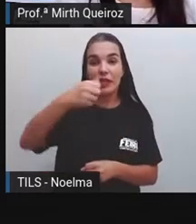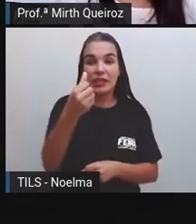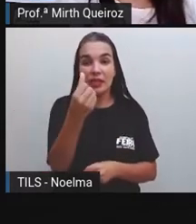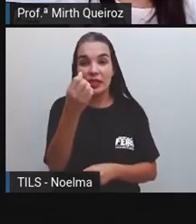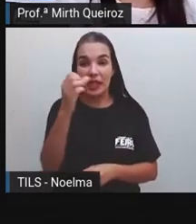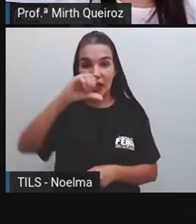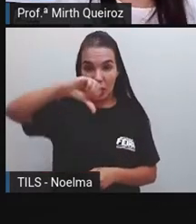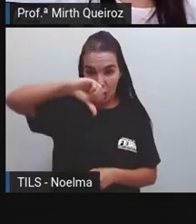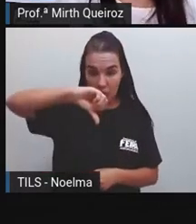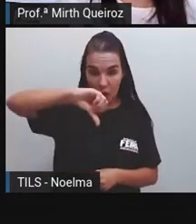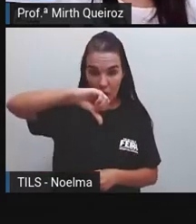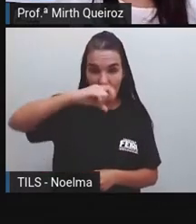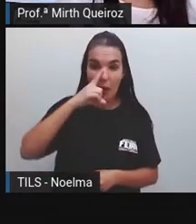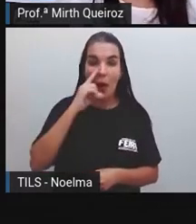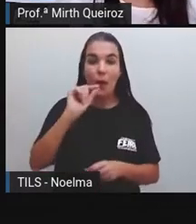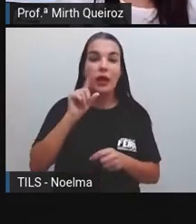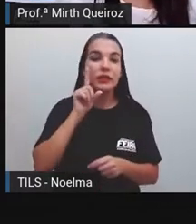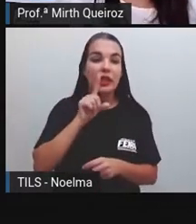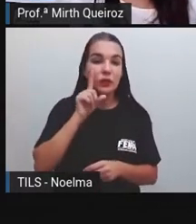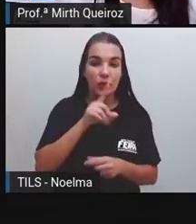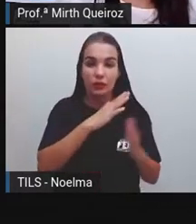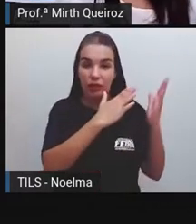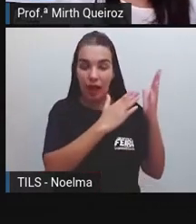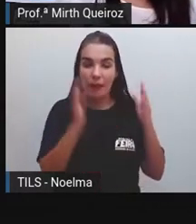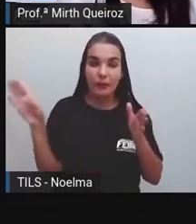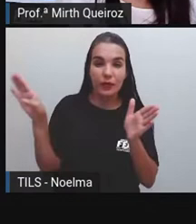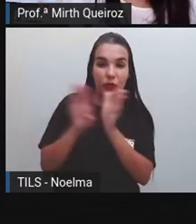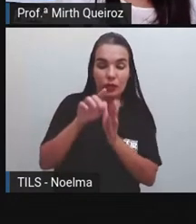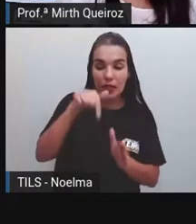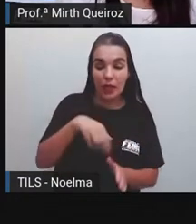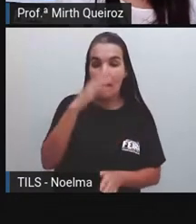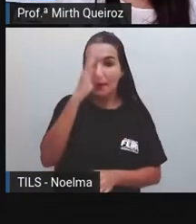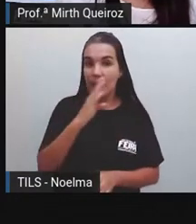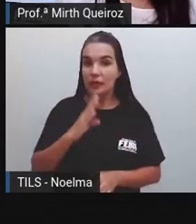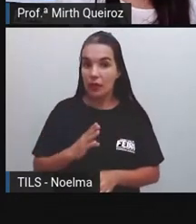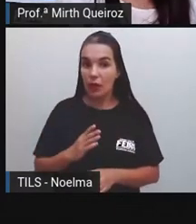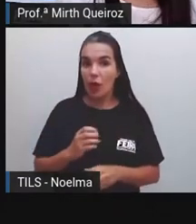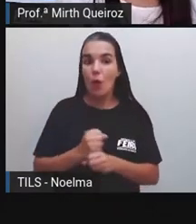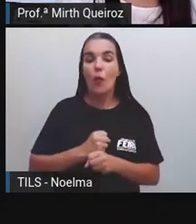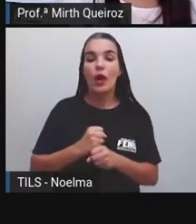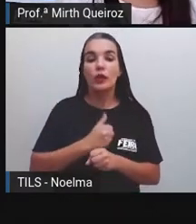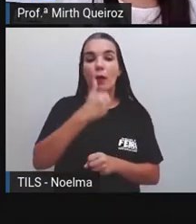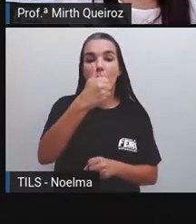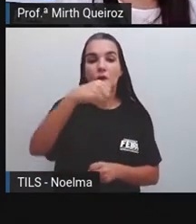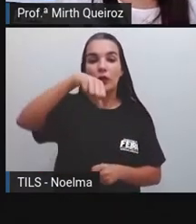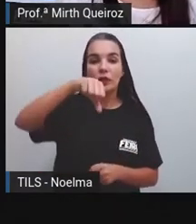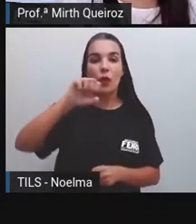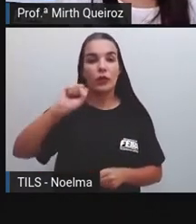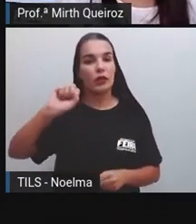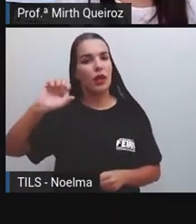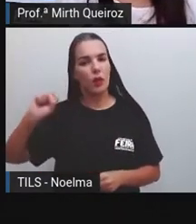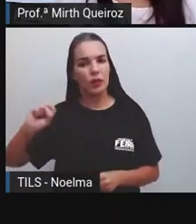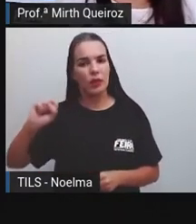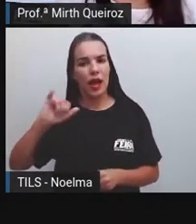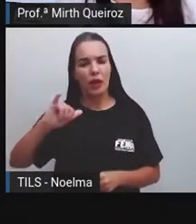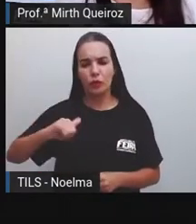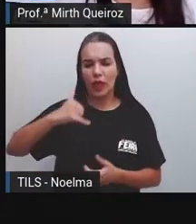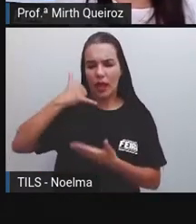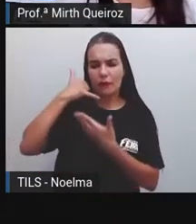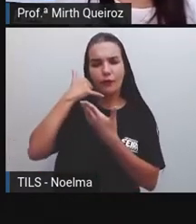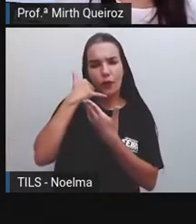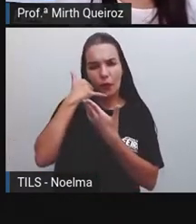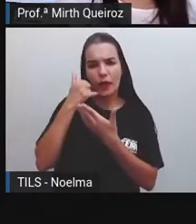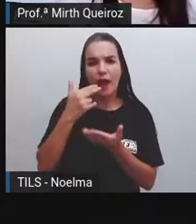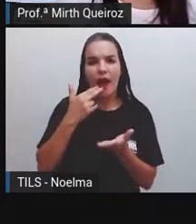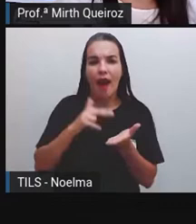trazida ao Brasil apenas em 1988 Olha, é algo bem recente O telefone, a carta